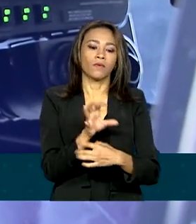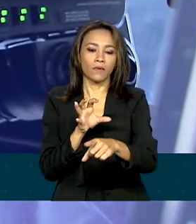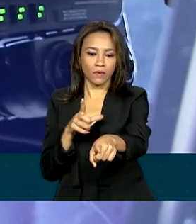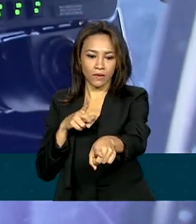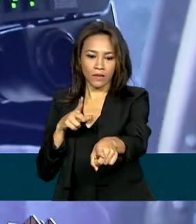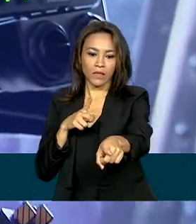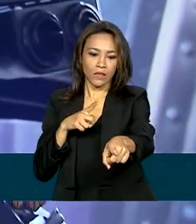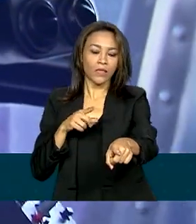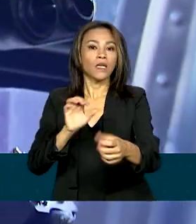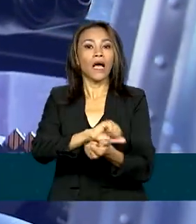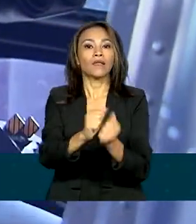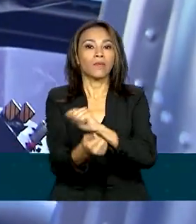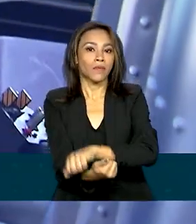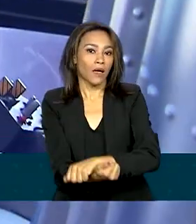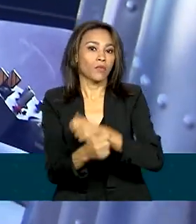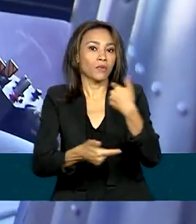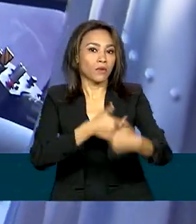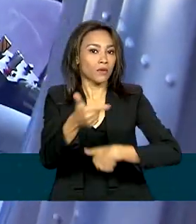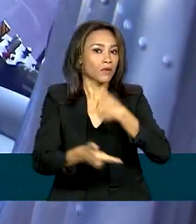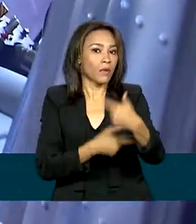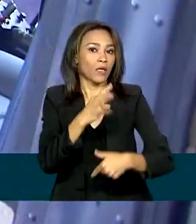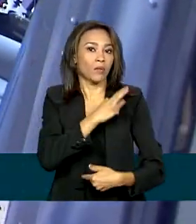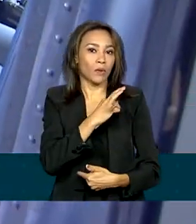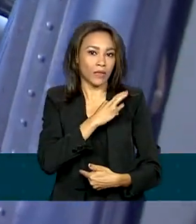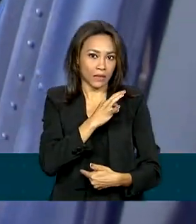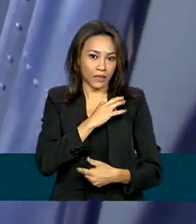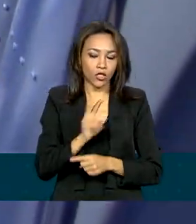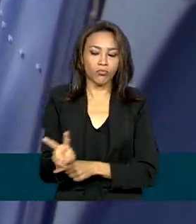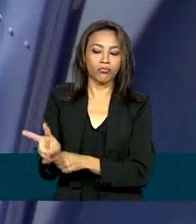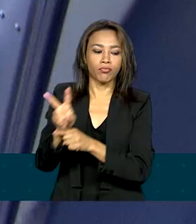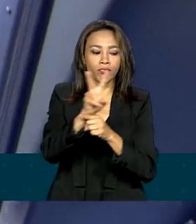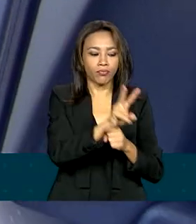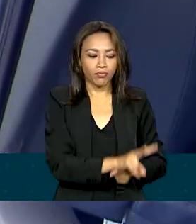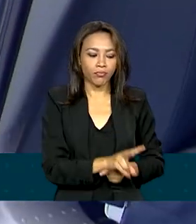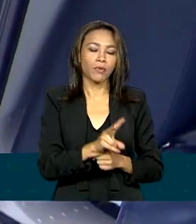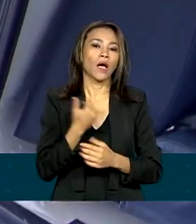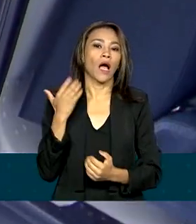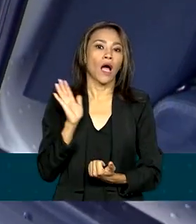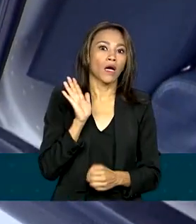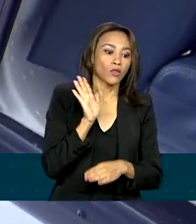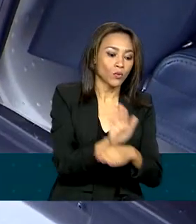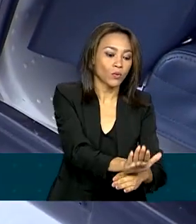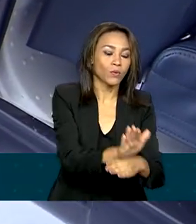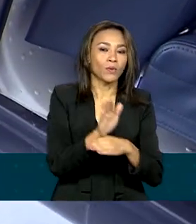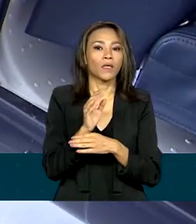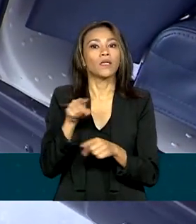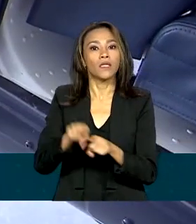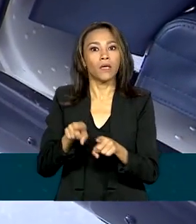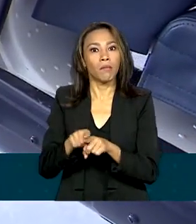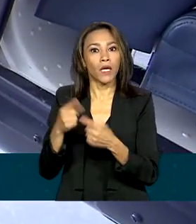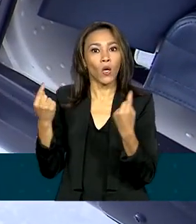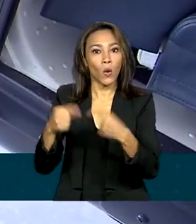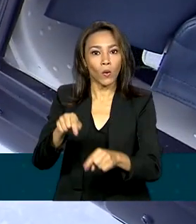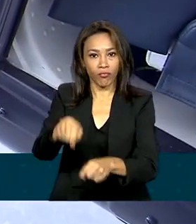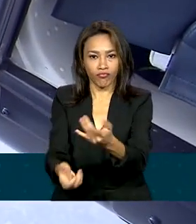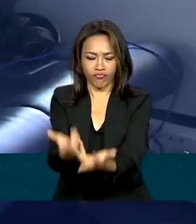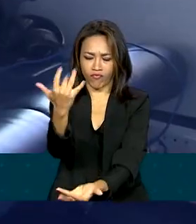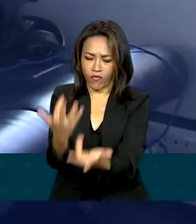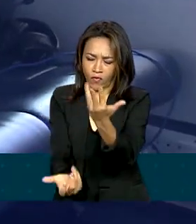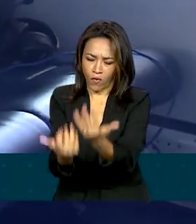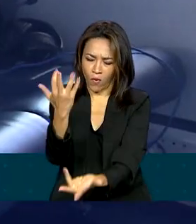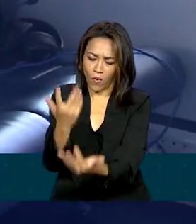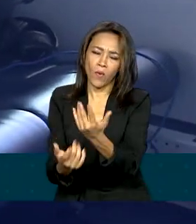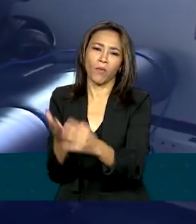ações policiais de patrulhamento, fiscalização, resgate médico e combate a incêndios. Na próxima semana,